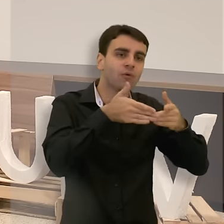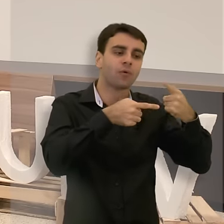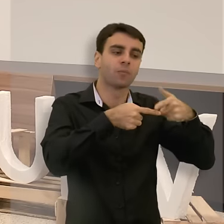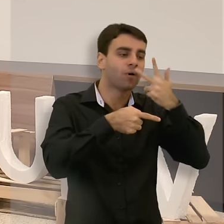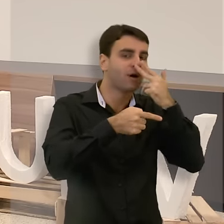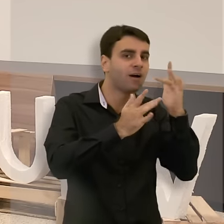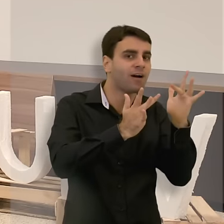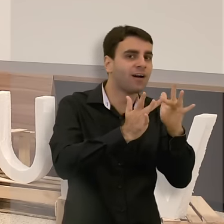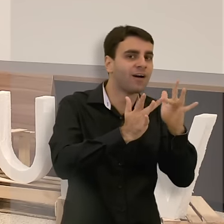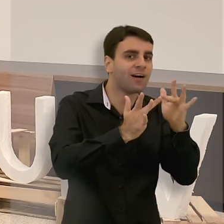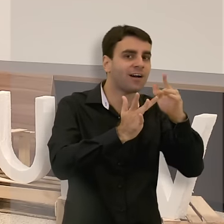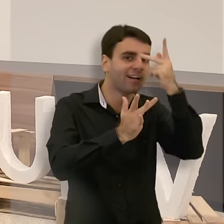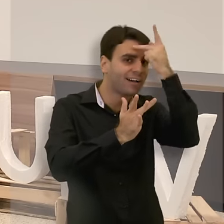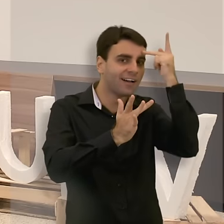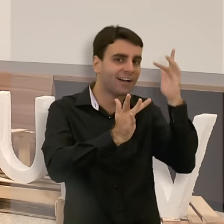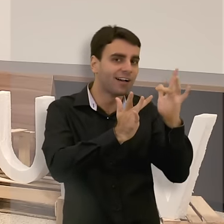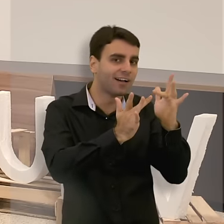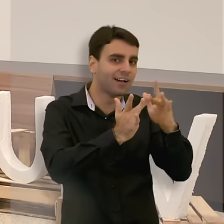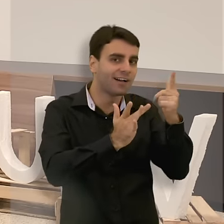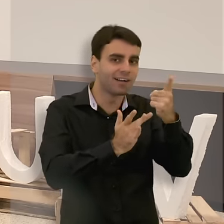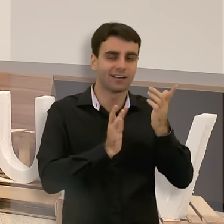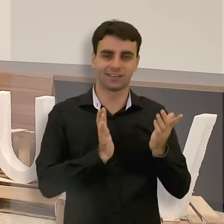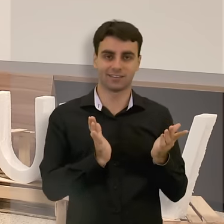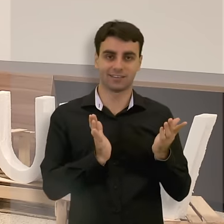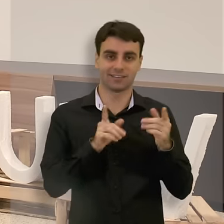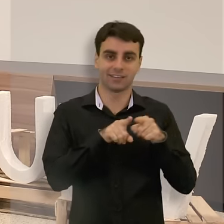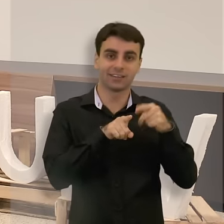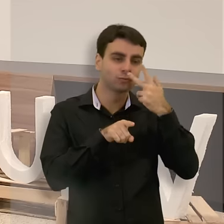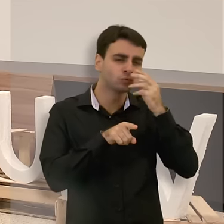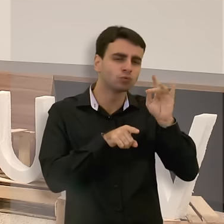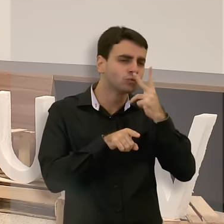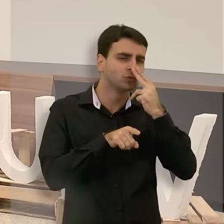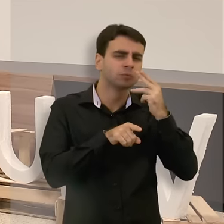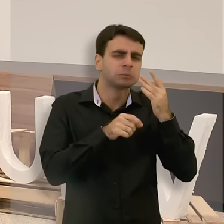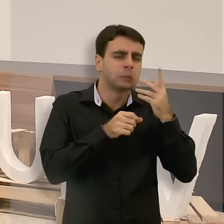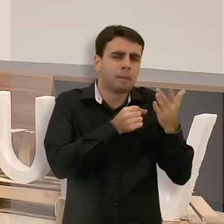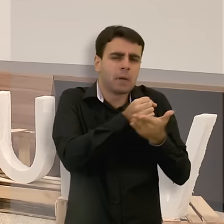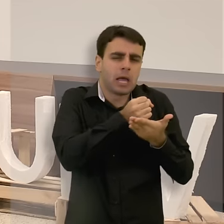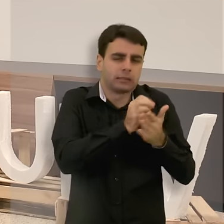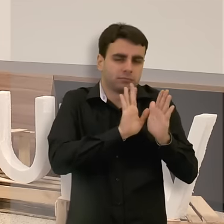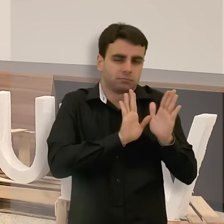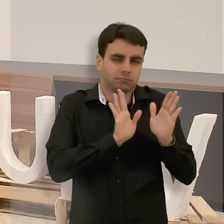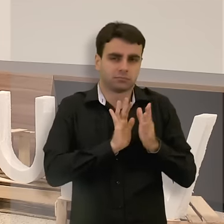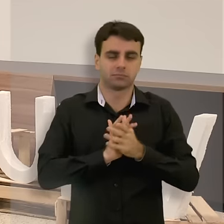fazem com que ele possa lidar com o paciente ou que lida de uma forma super restrita?